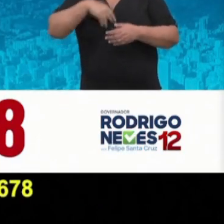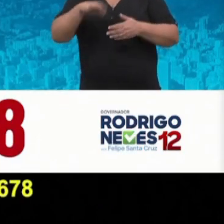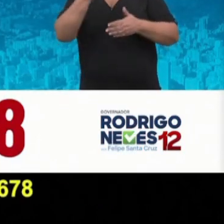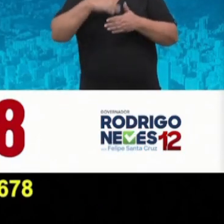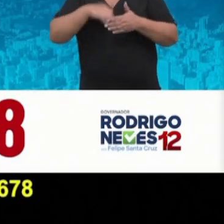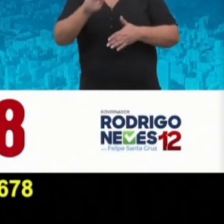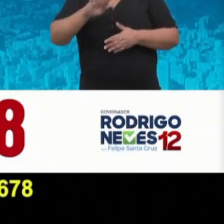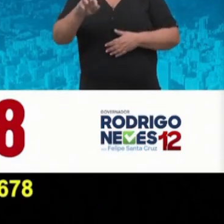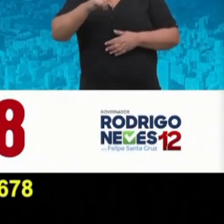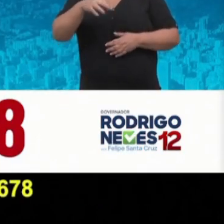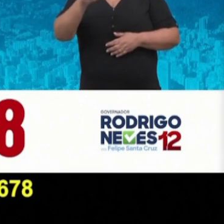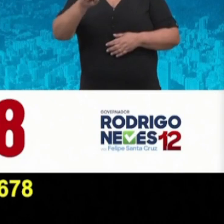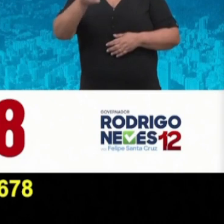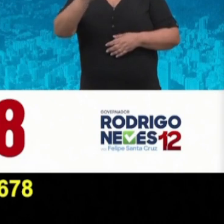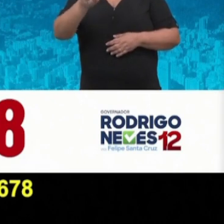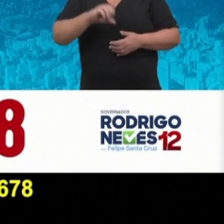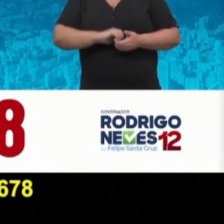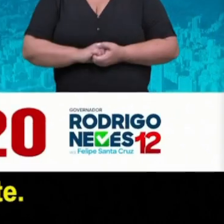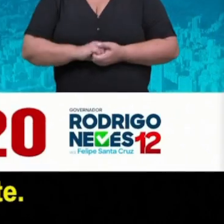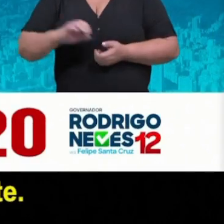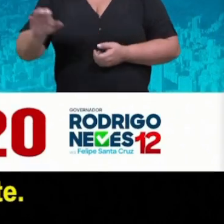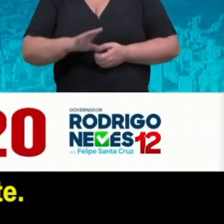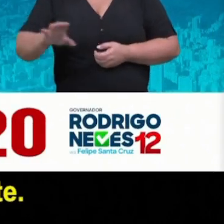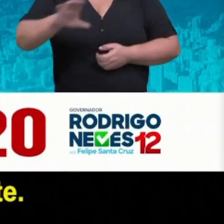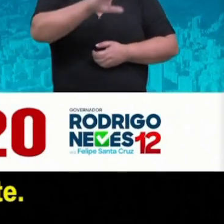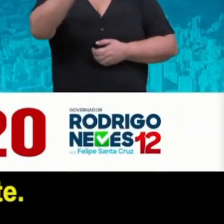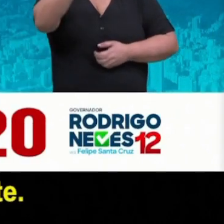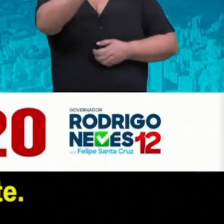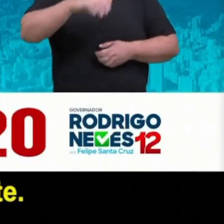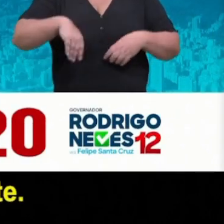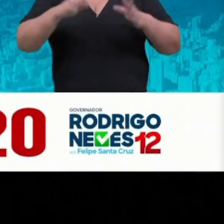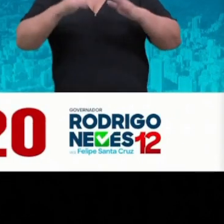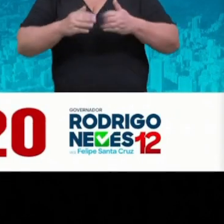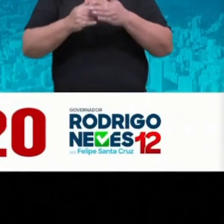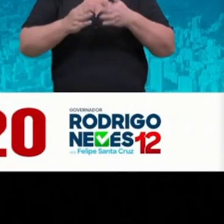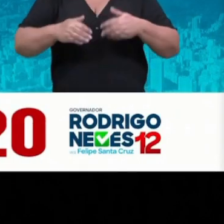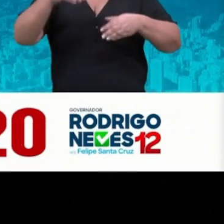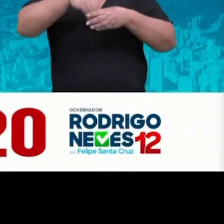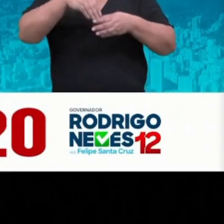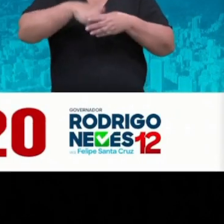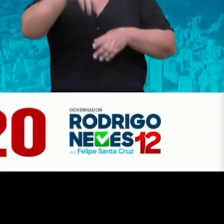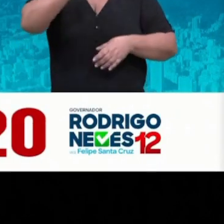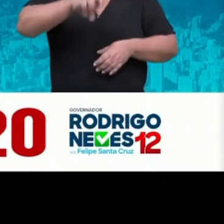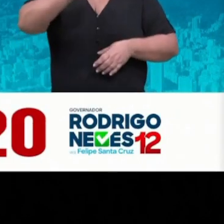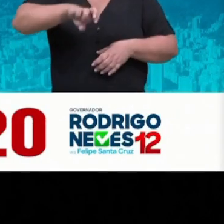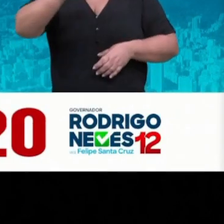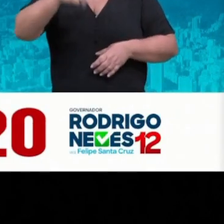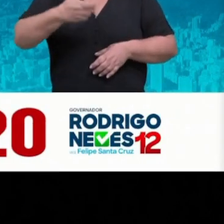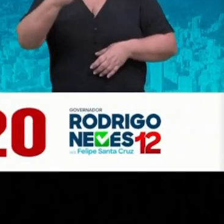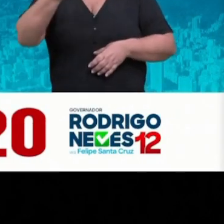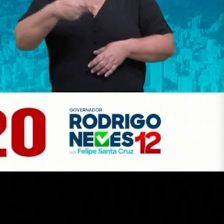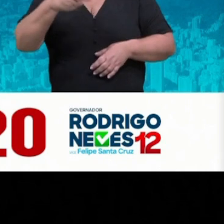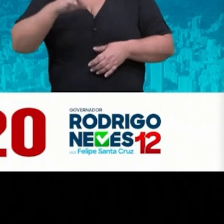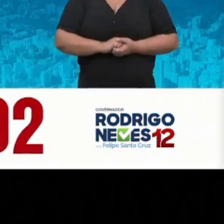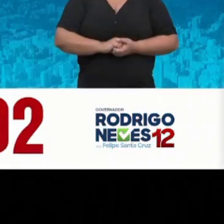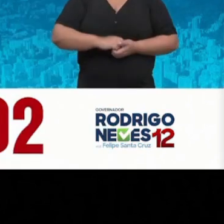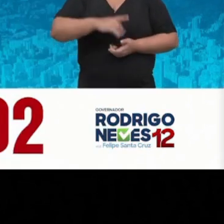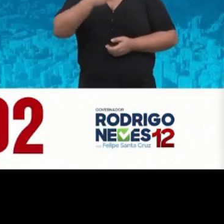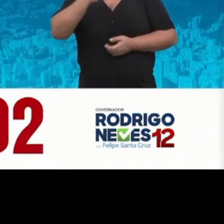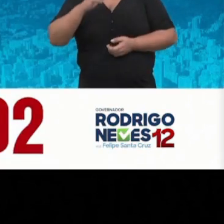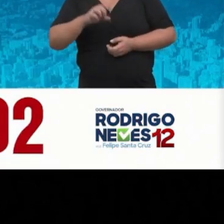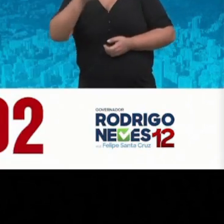deputado estadual, 55678. Sou Lucinha da Zona Oeste. Peço seu voto, 55620.